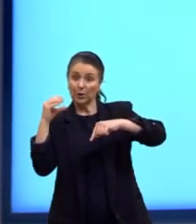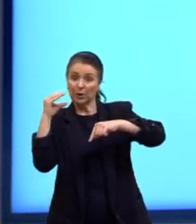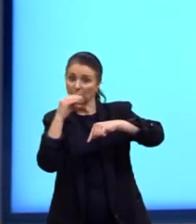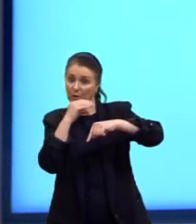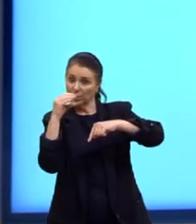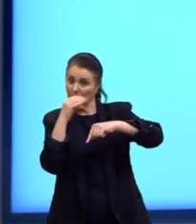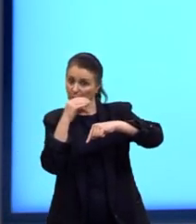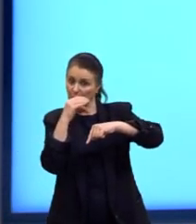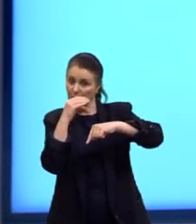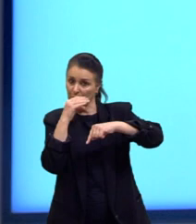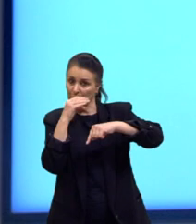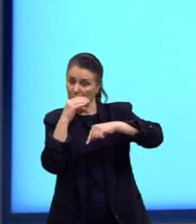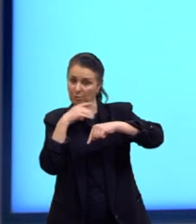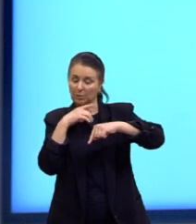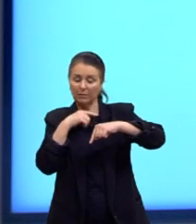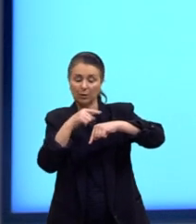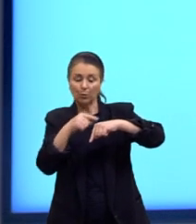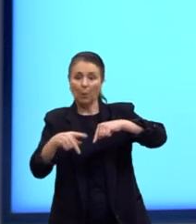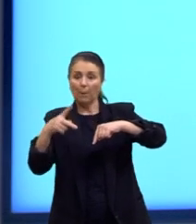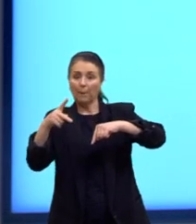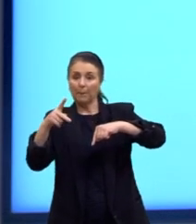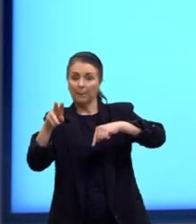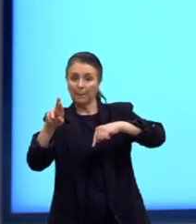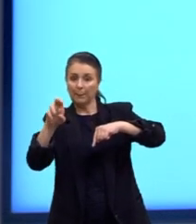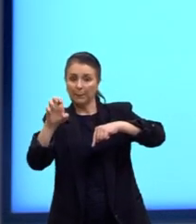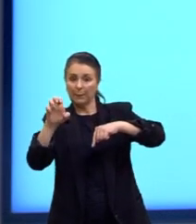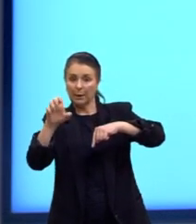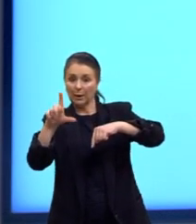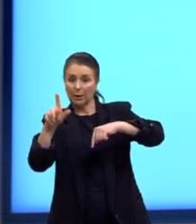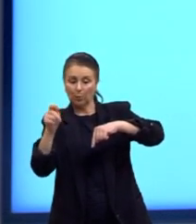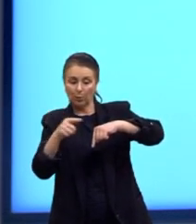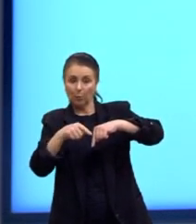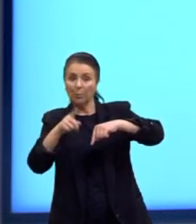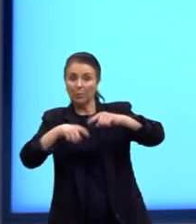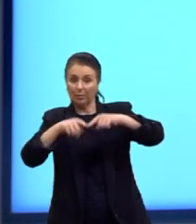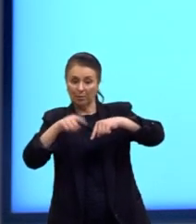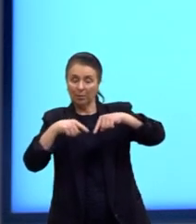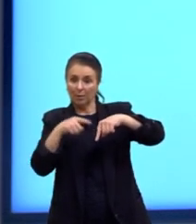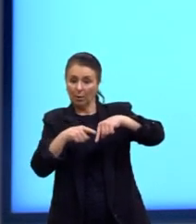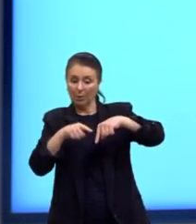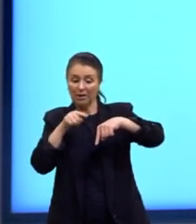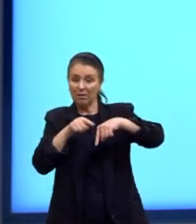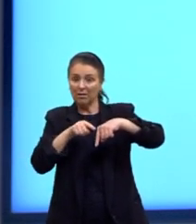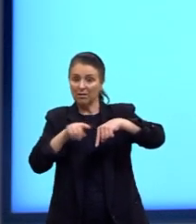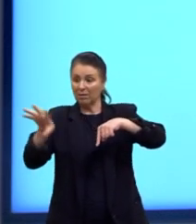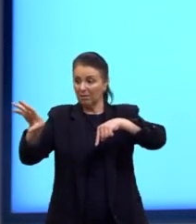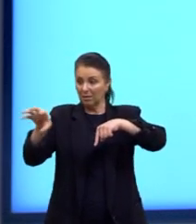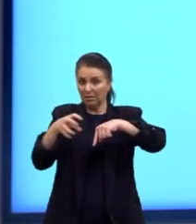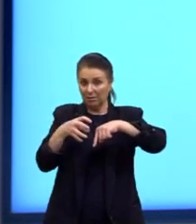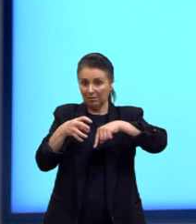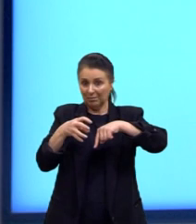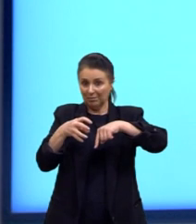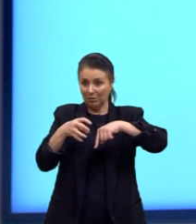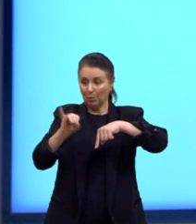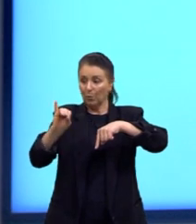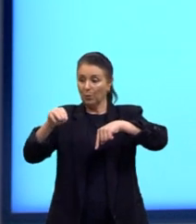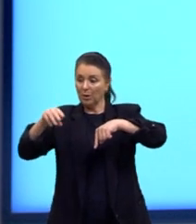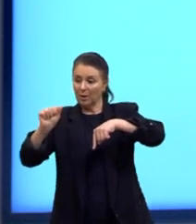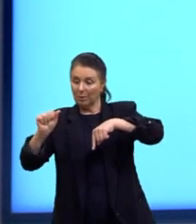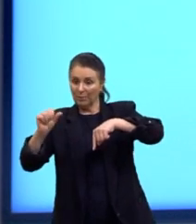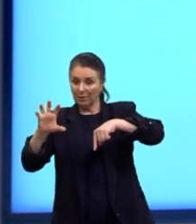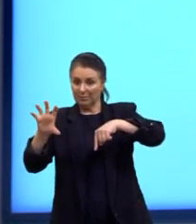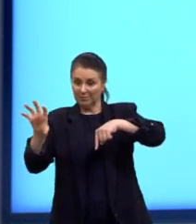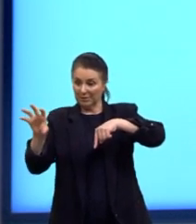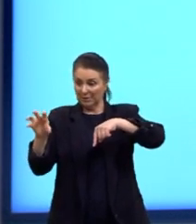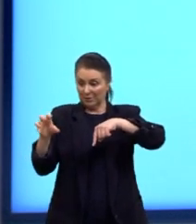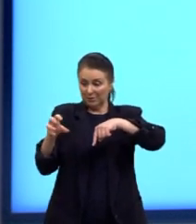Então, a gente está falando aqui do prego, tá? Não é do imã, mas que ele está sendo atraído pelo imã. Então,